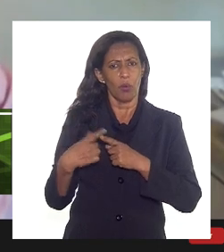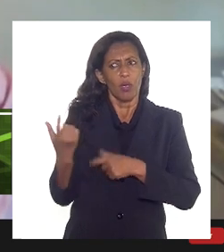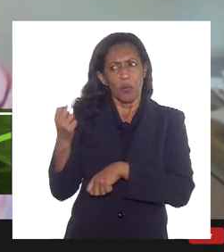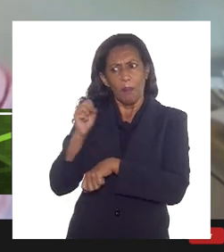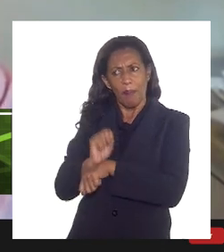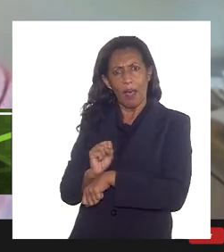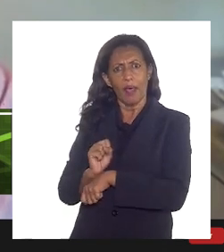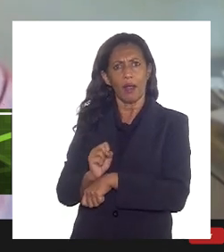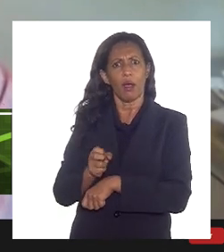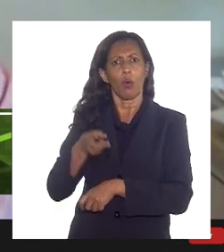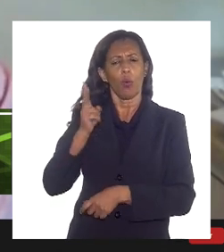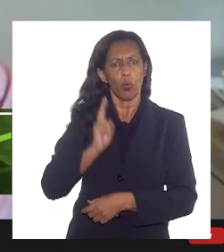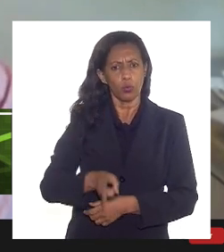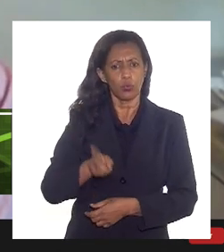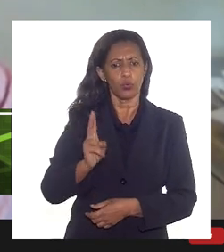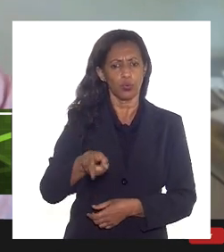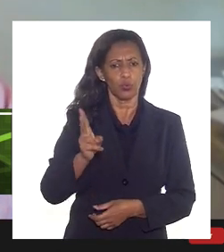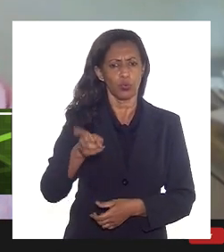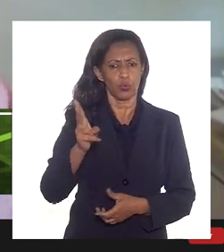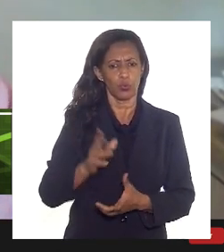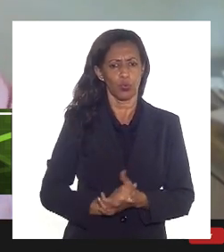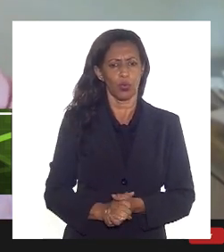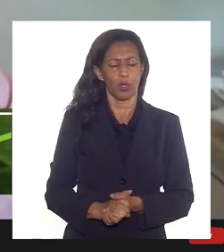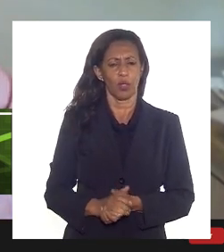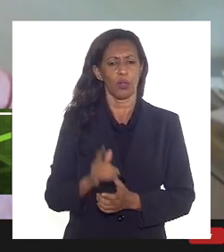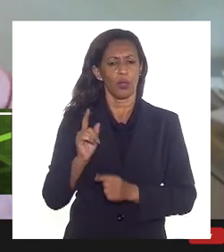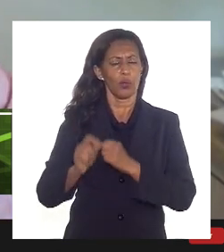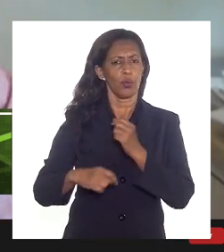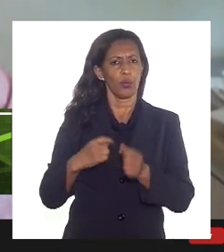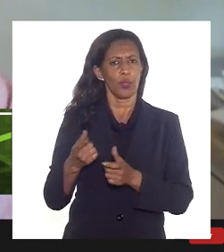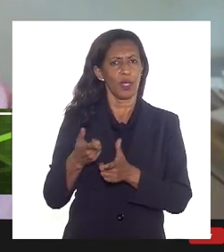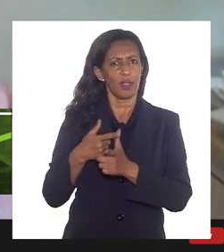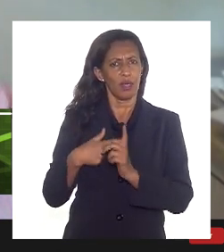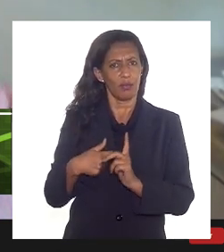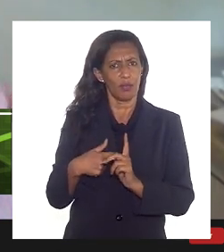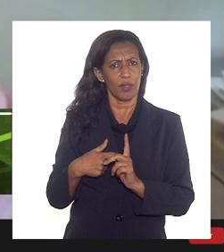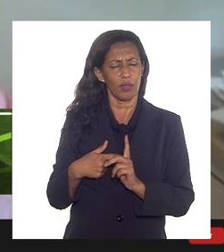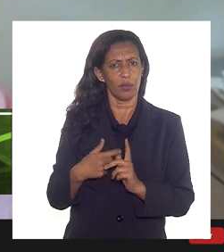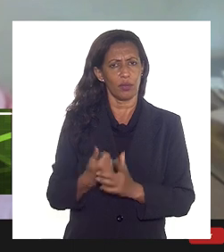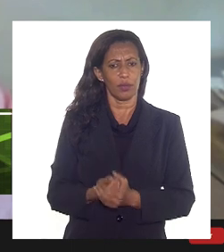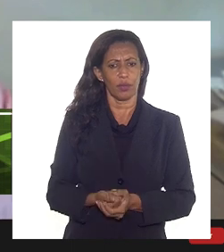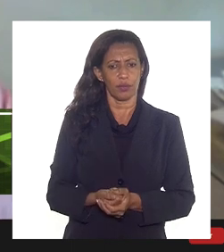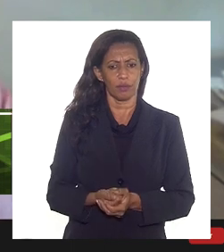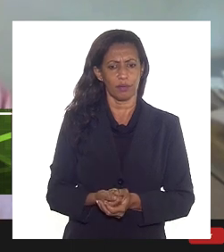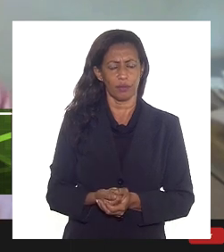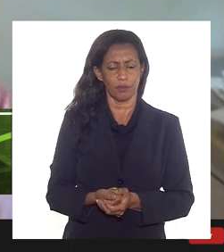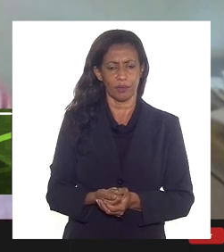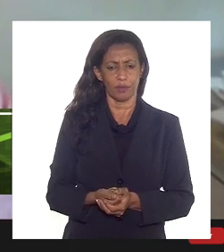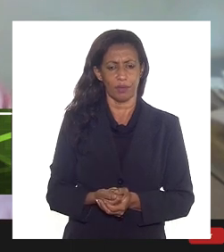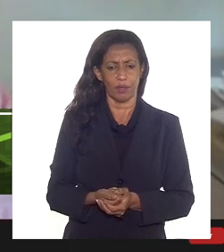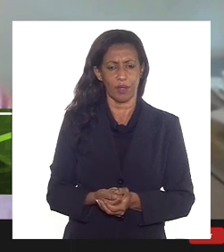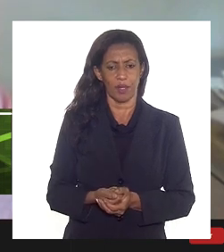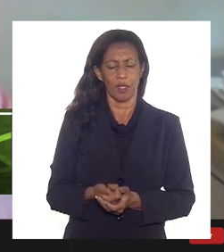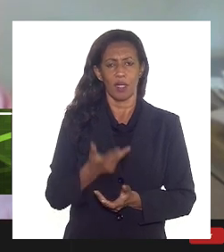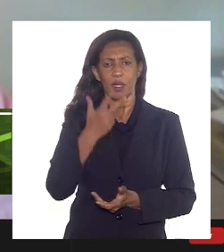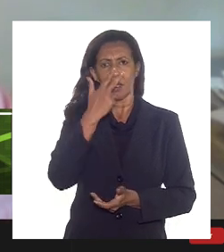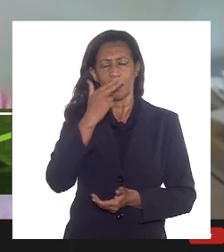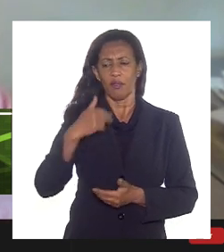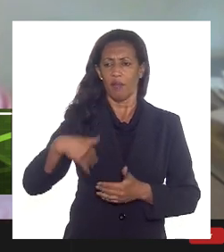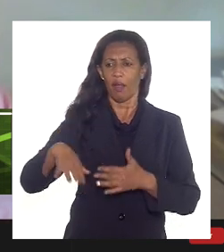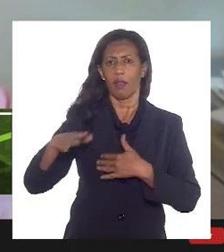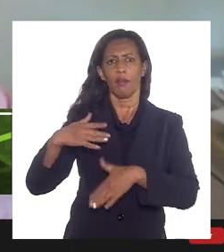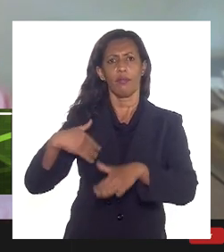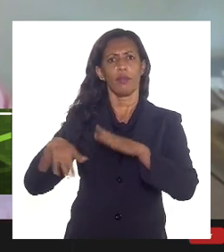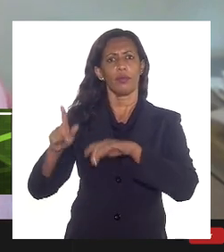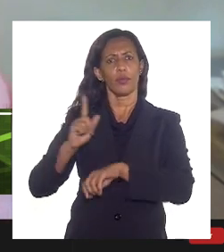demanda daquilo que é devido e aí, evidentemente, lesando os costos do Estado e empurrando isso no